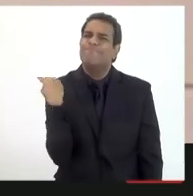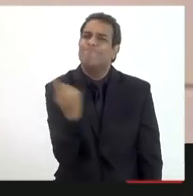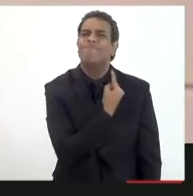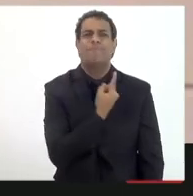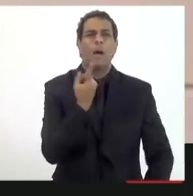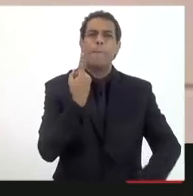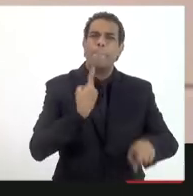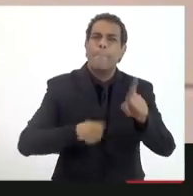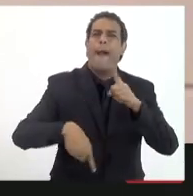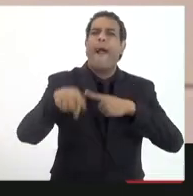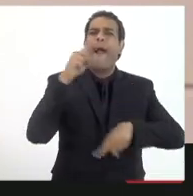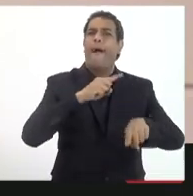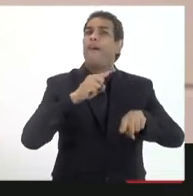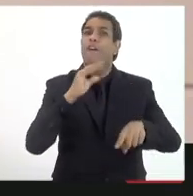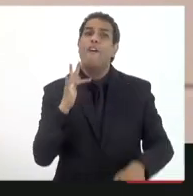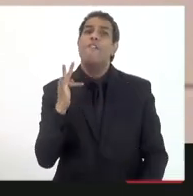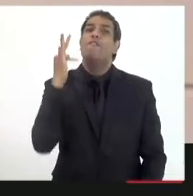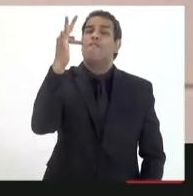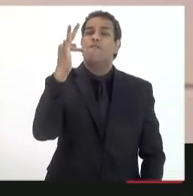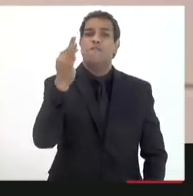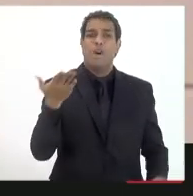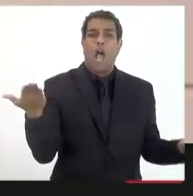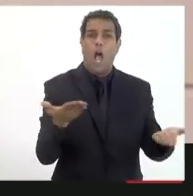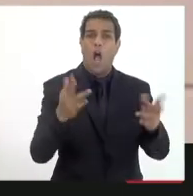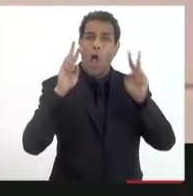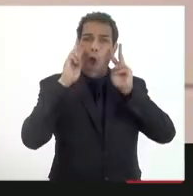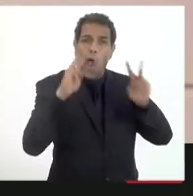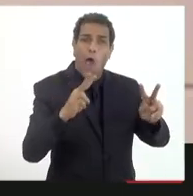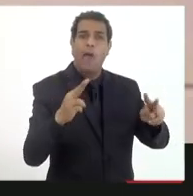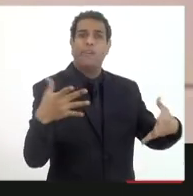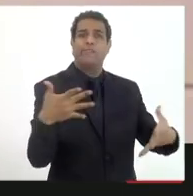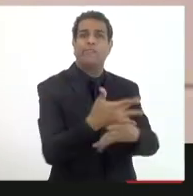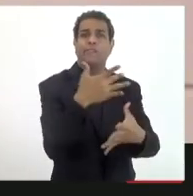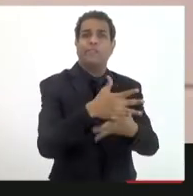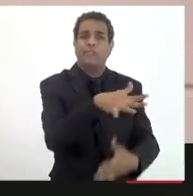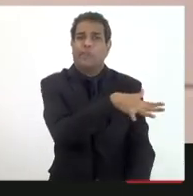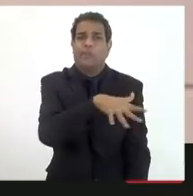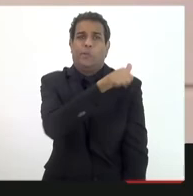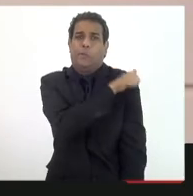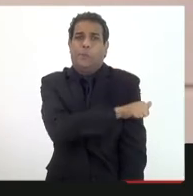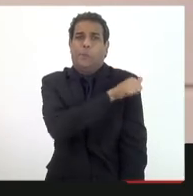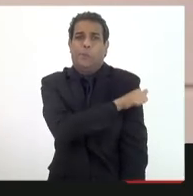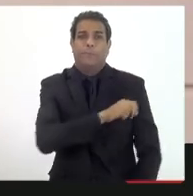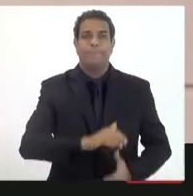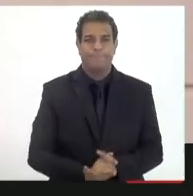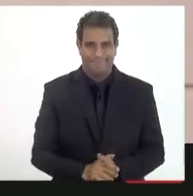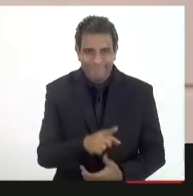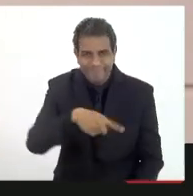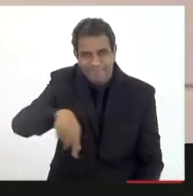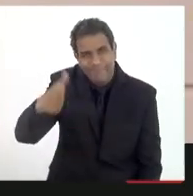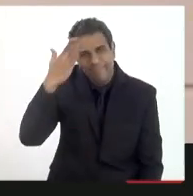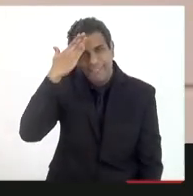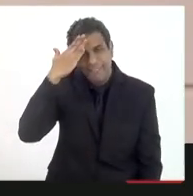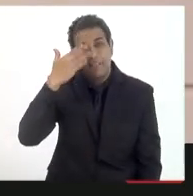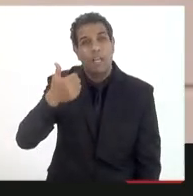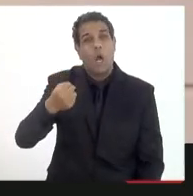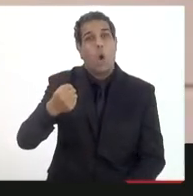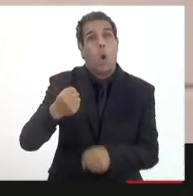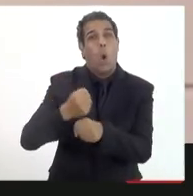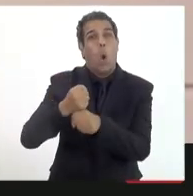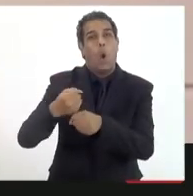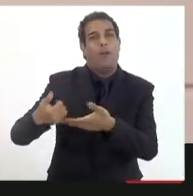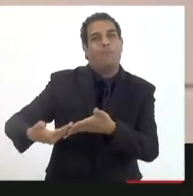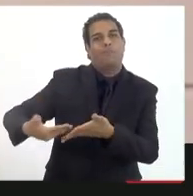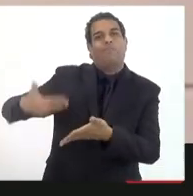demonstra visão de longo prazo para o estado da gente eu fui deputado estadual por oito anos tive